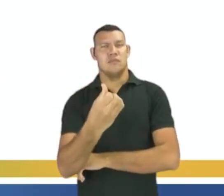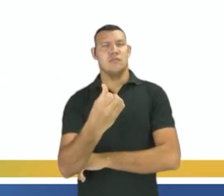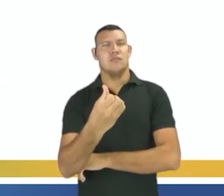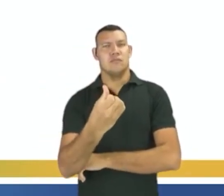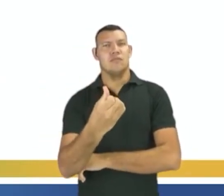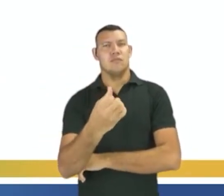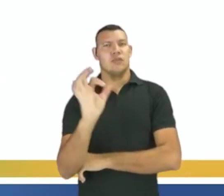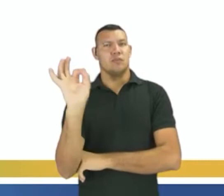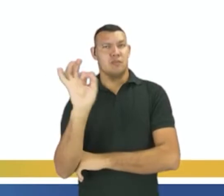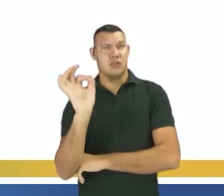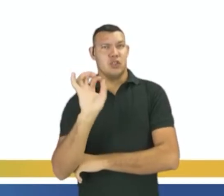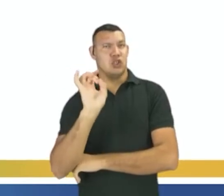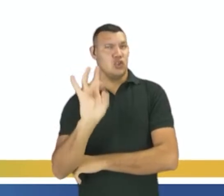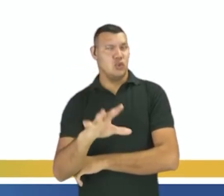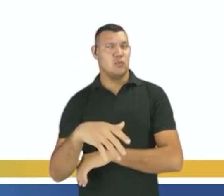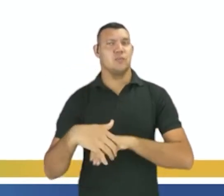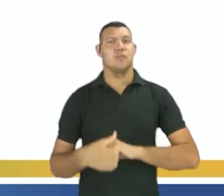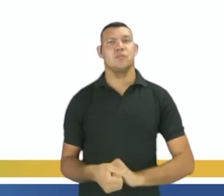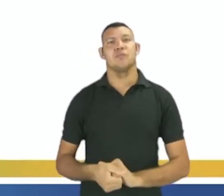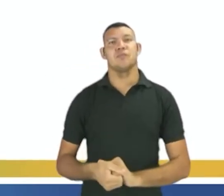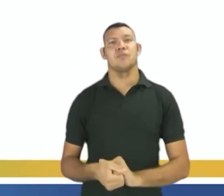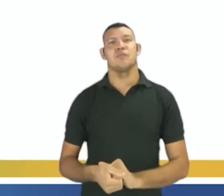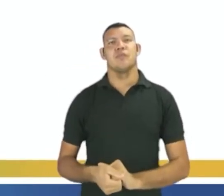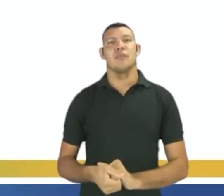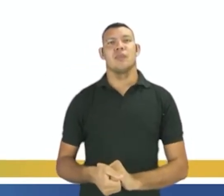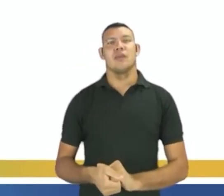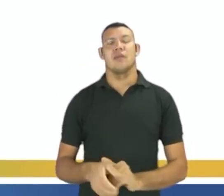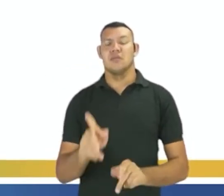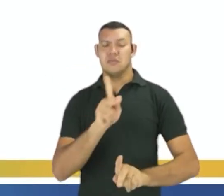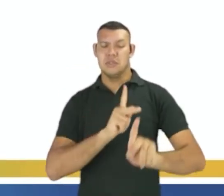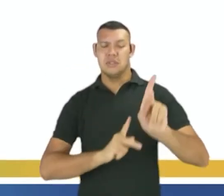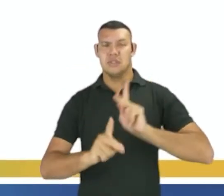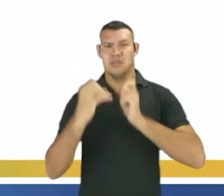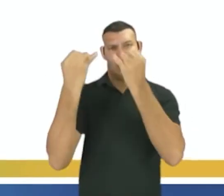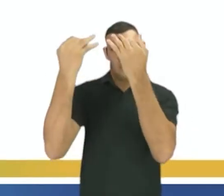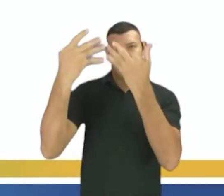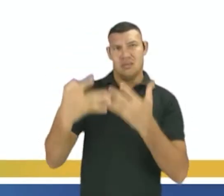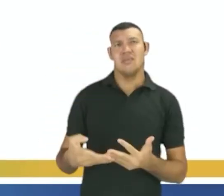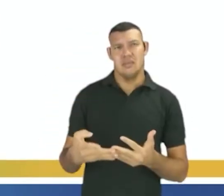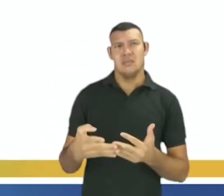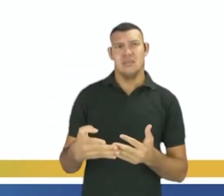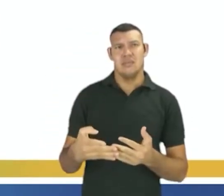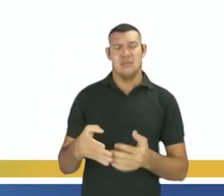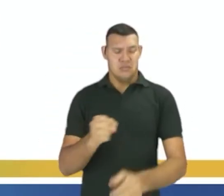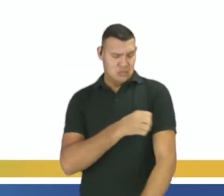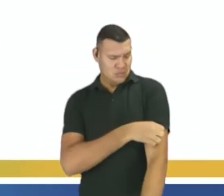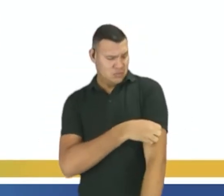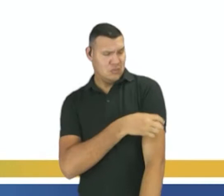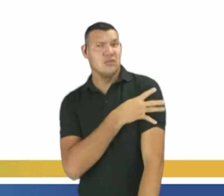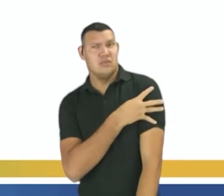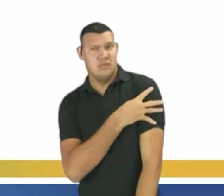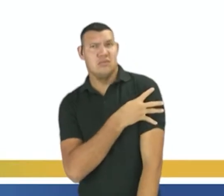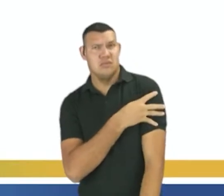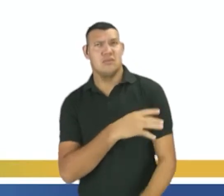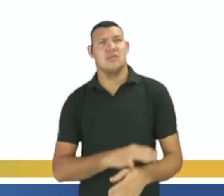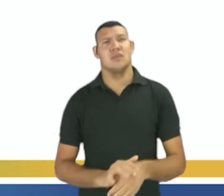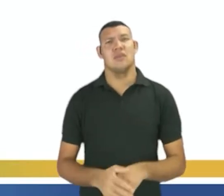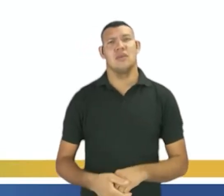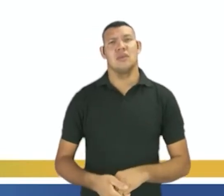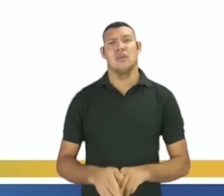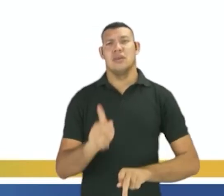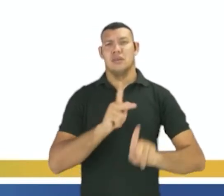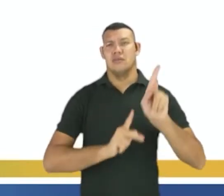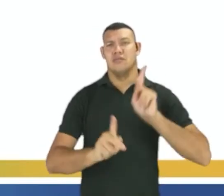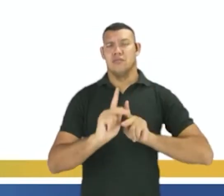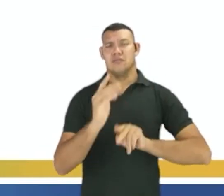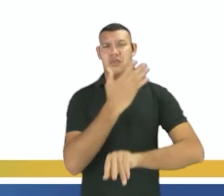quando a gente fala da população que tem somente um nível fundamental, a população branca